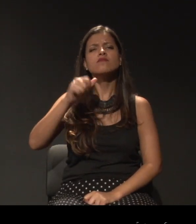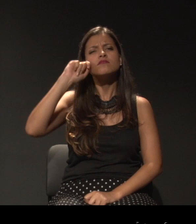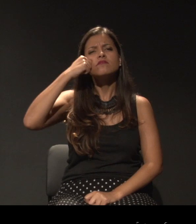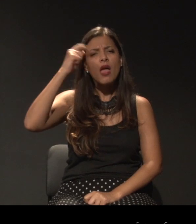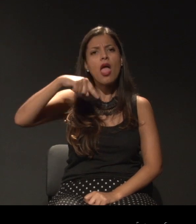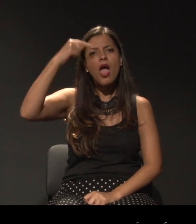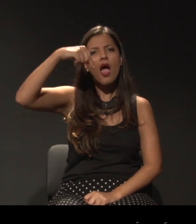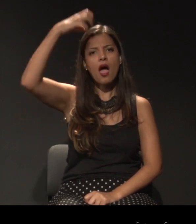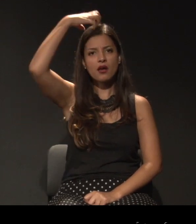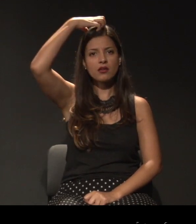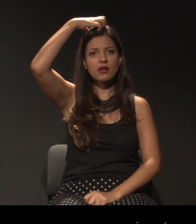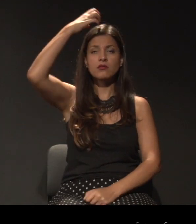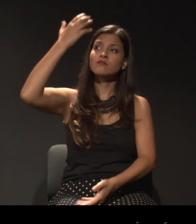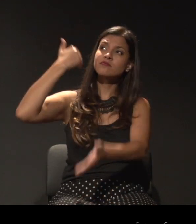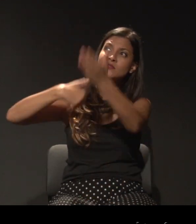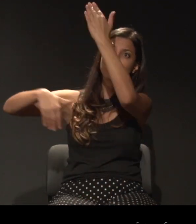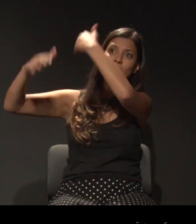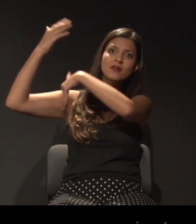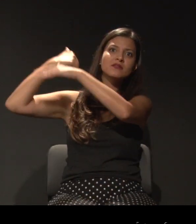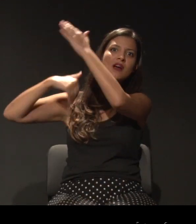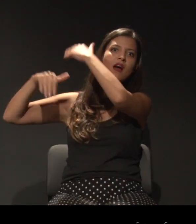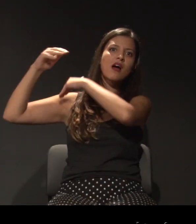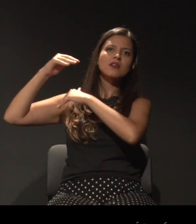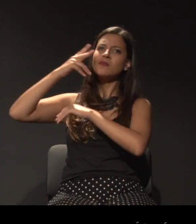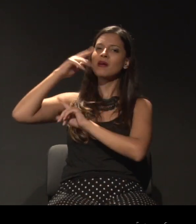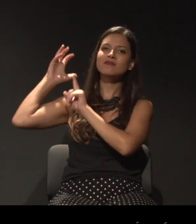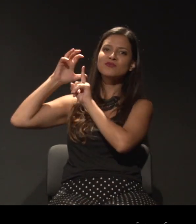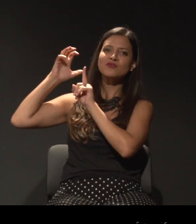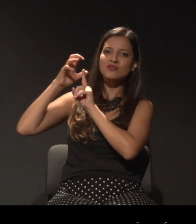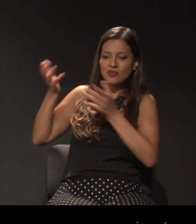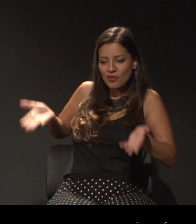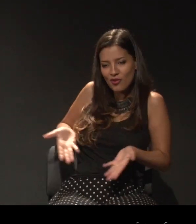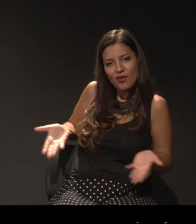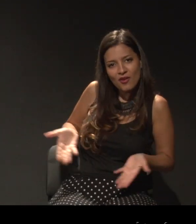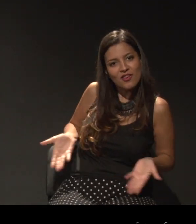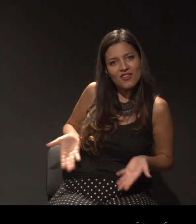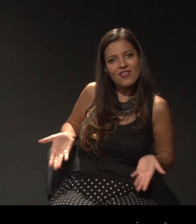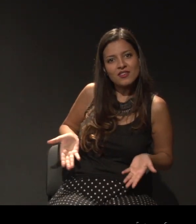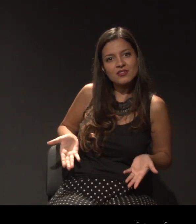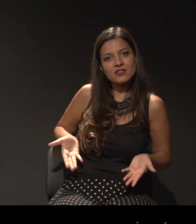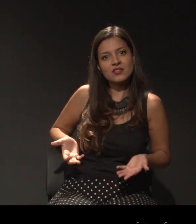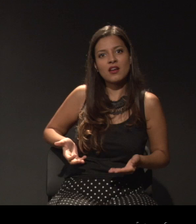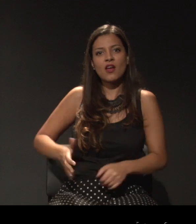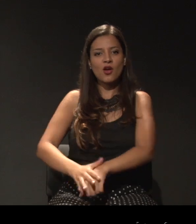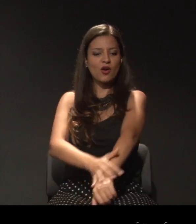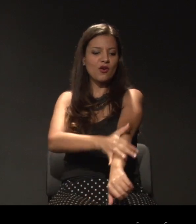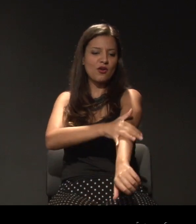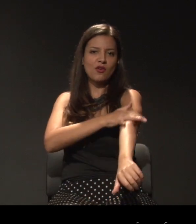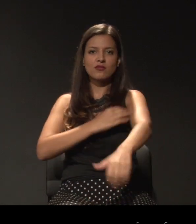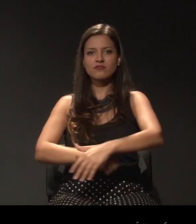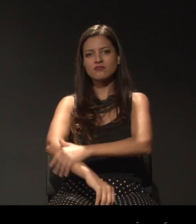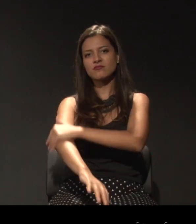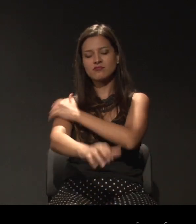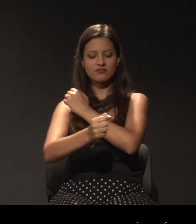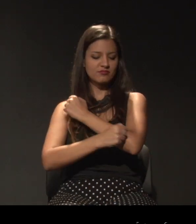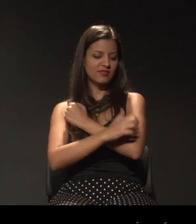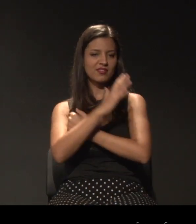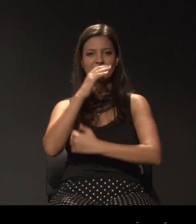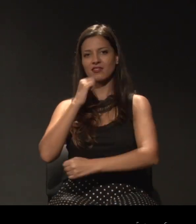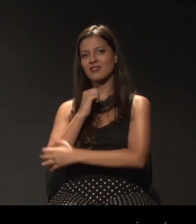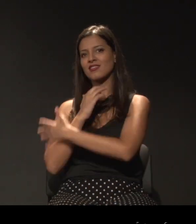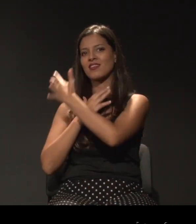mas tão presentes que inspiram o futuro. O brilho da nossa cor é reflexo do suor dos nossos